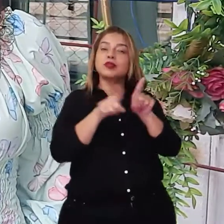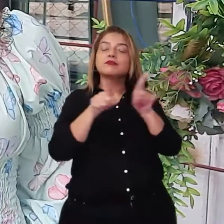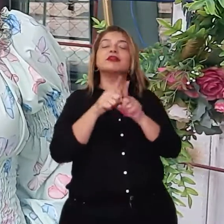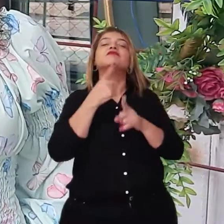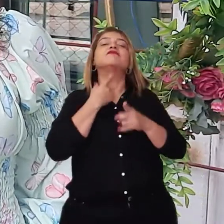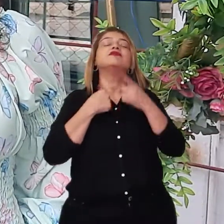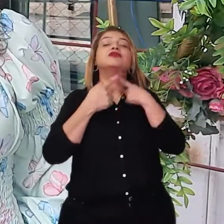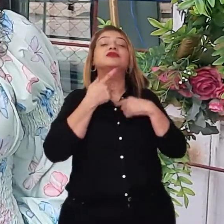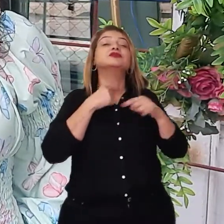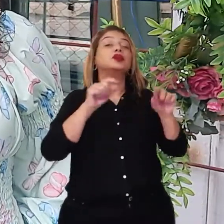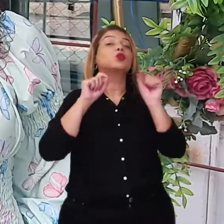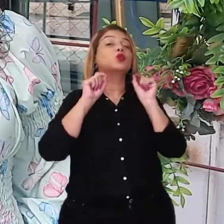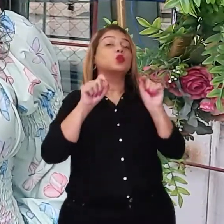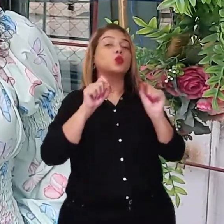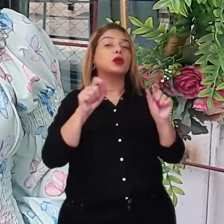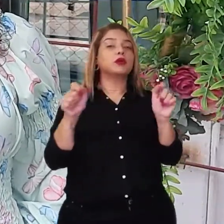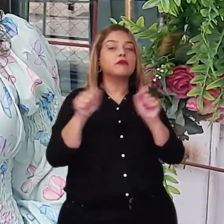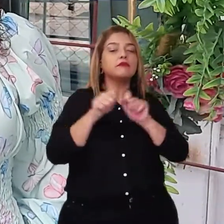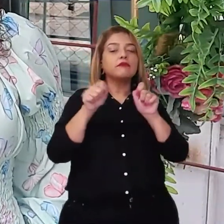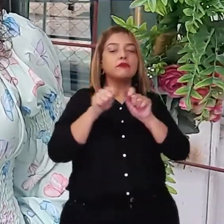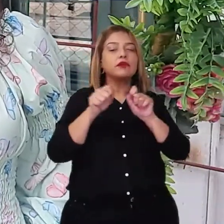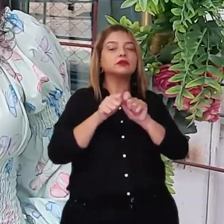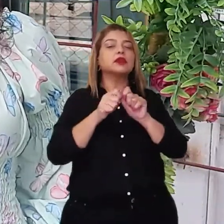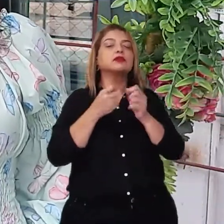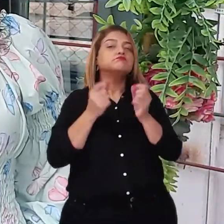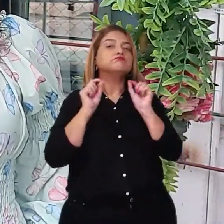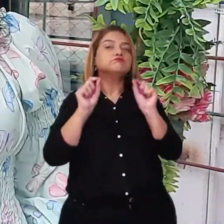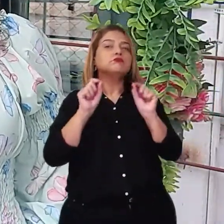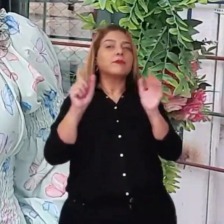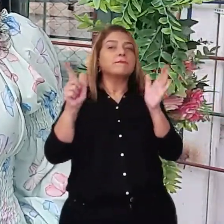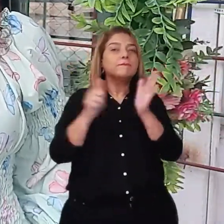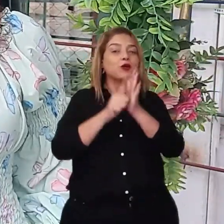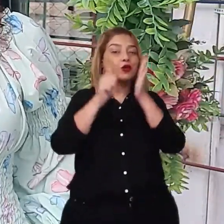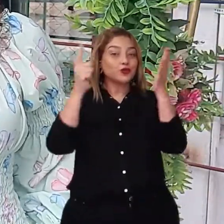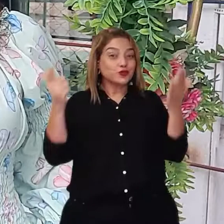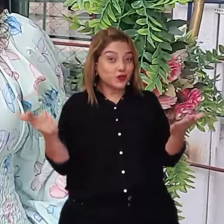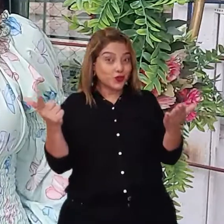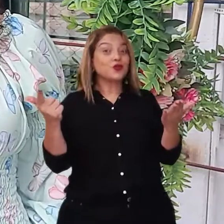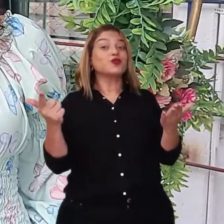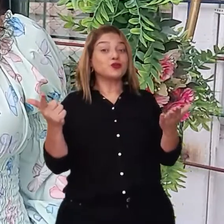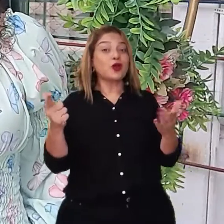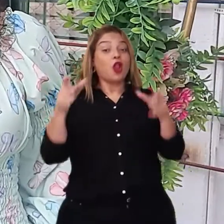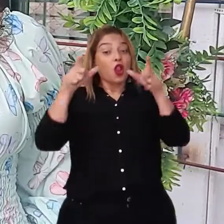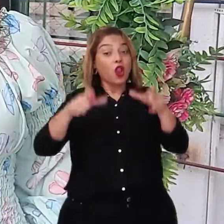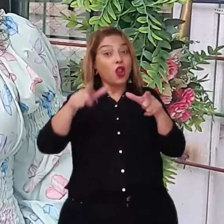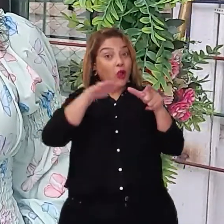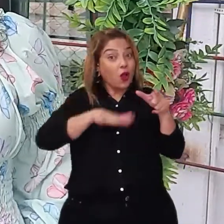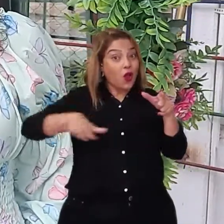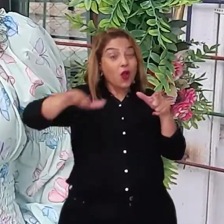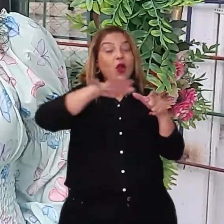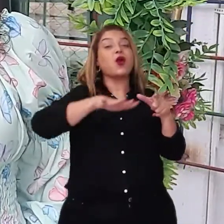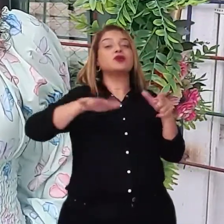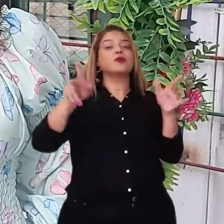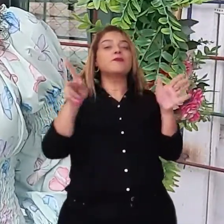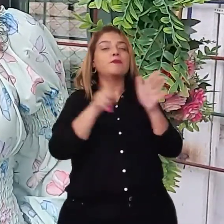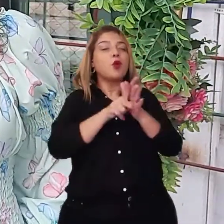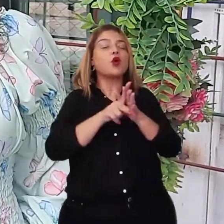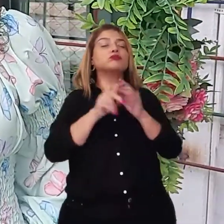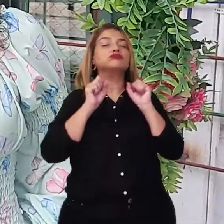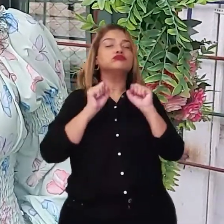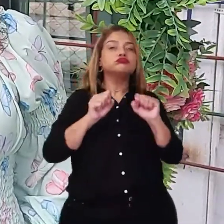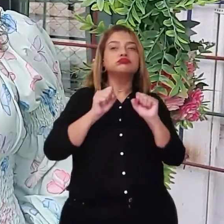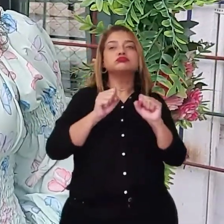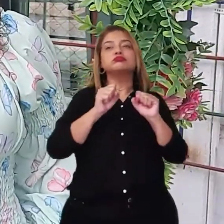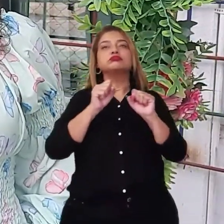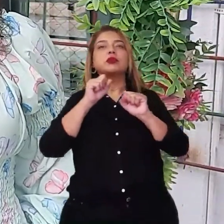de fazermos, de produzirmos um jornal local. Um jornal que pudesse trazer